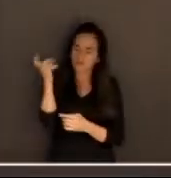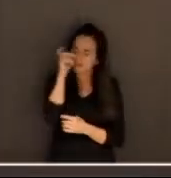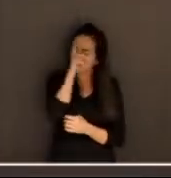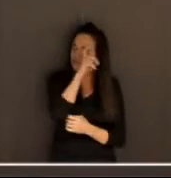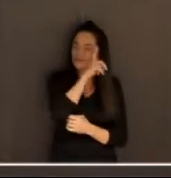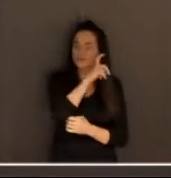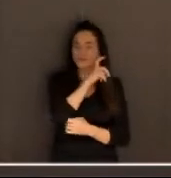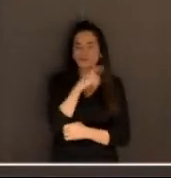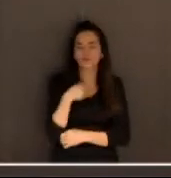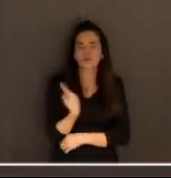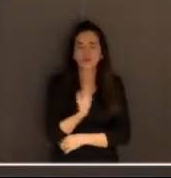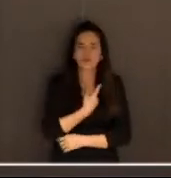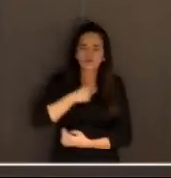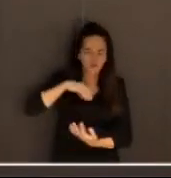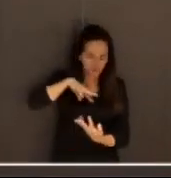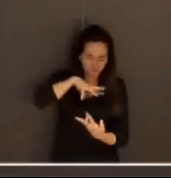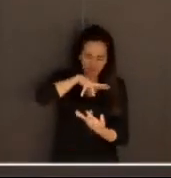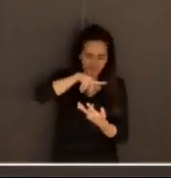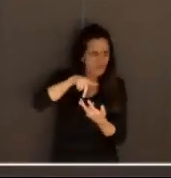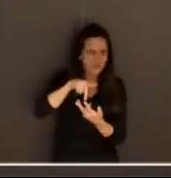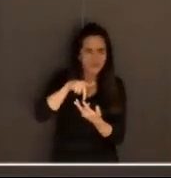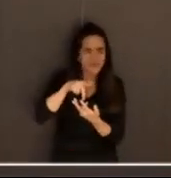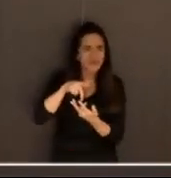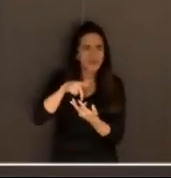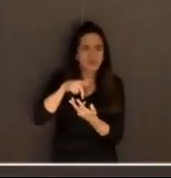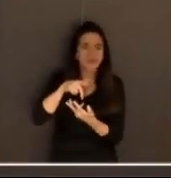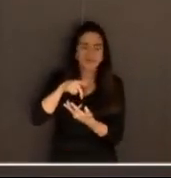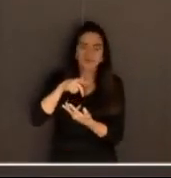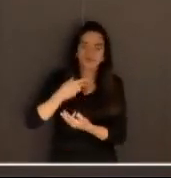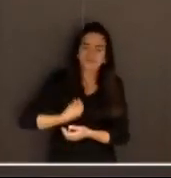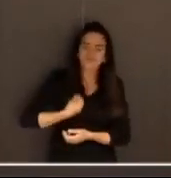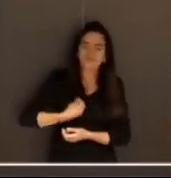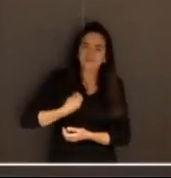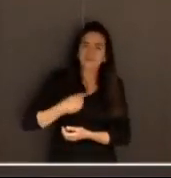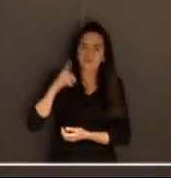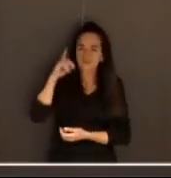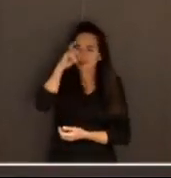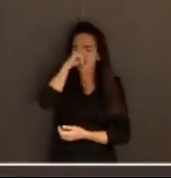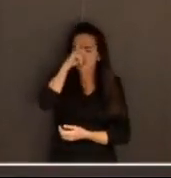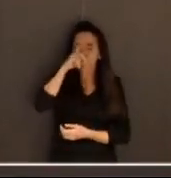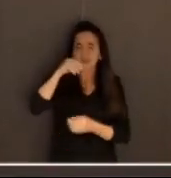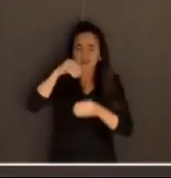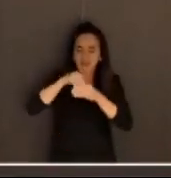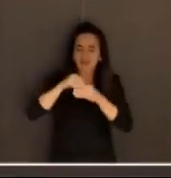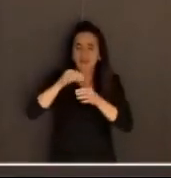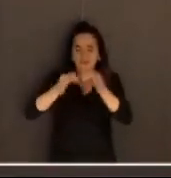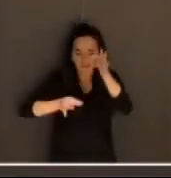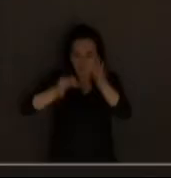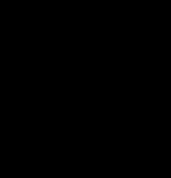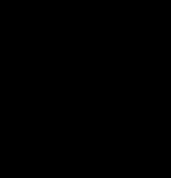vivendo para todo um conjunto de situações, especialmente para o julgamento perante o júri. Muito obrigada e parabéns pela fala. Obrigada. Obrigada. Obrigada.